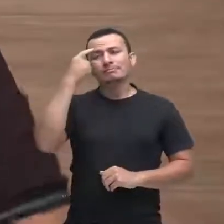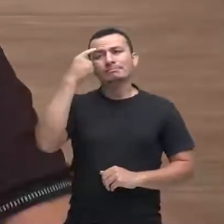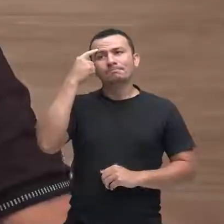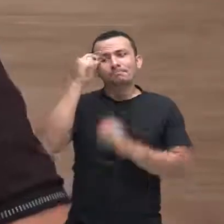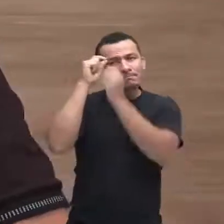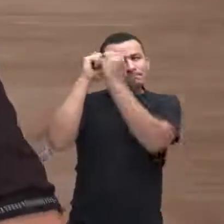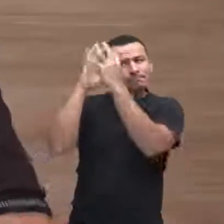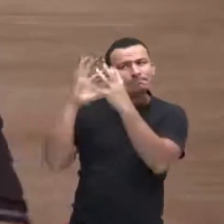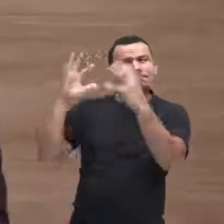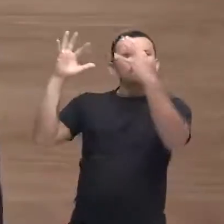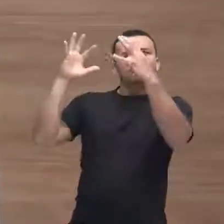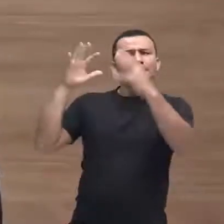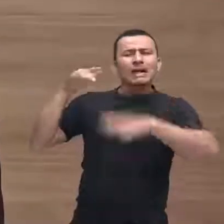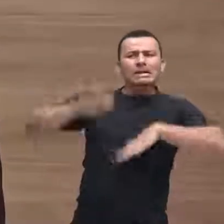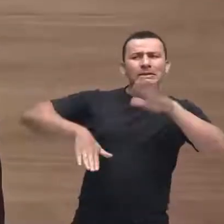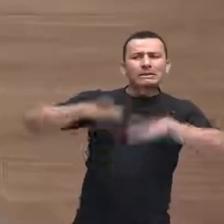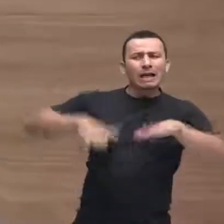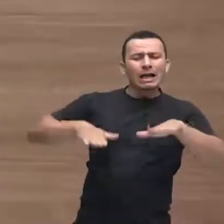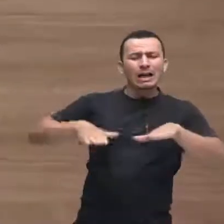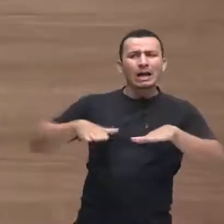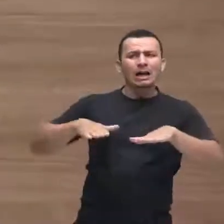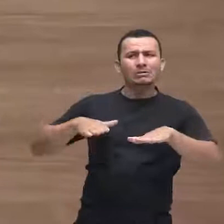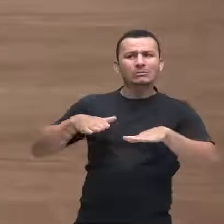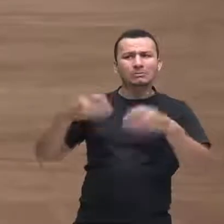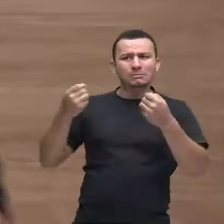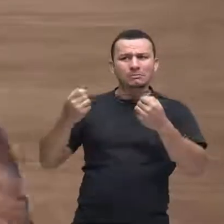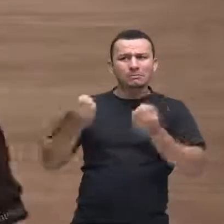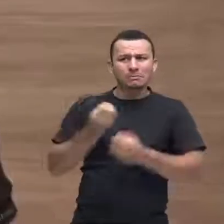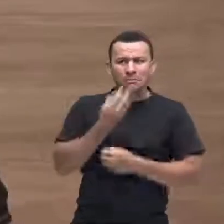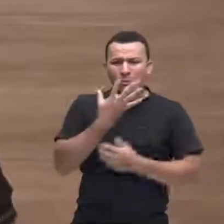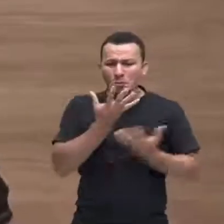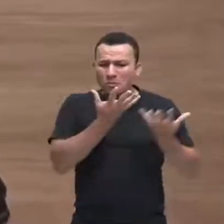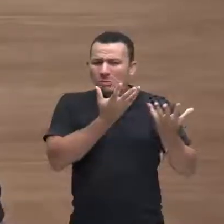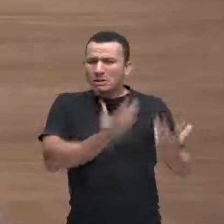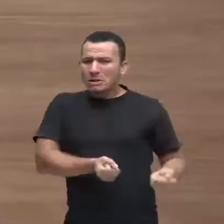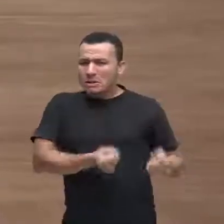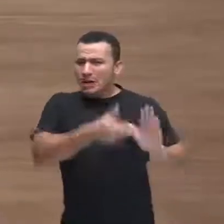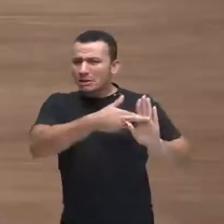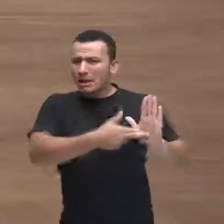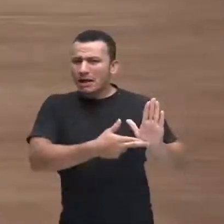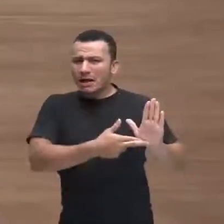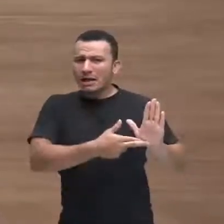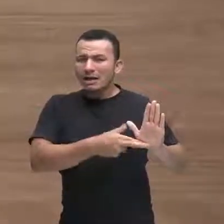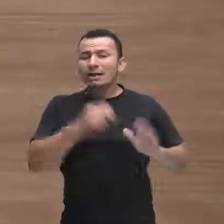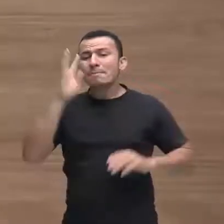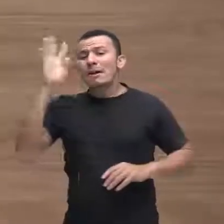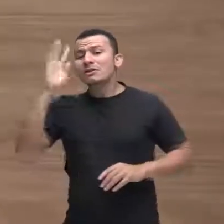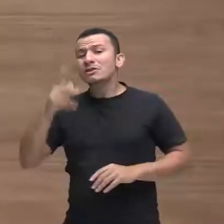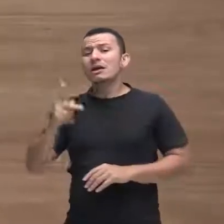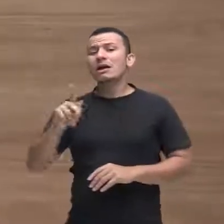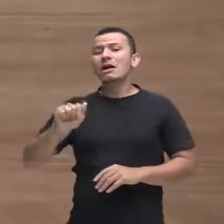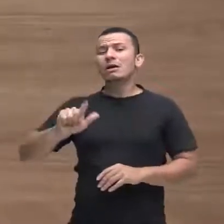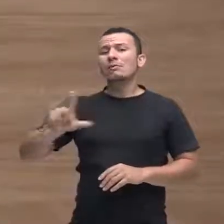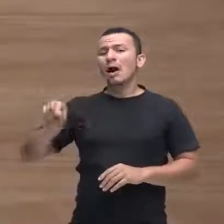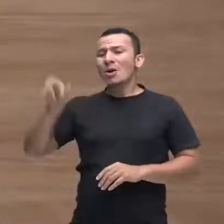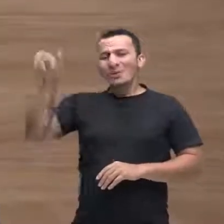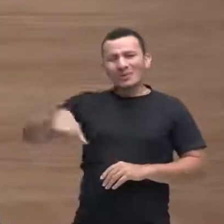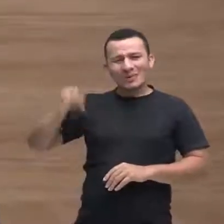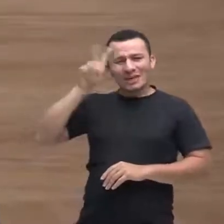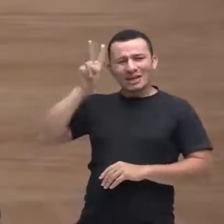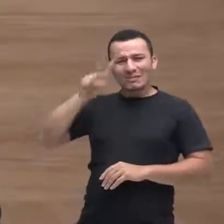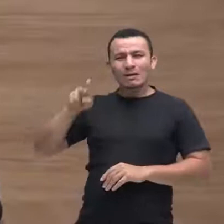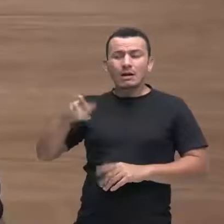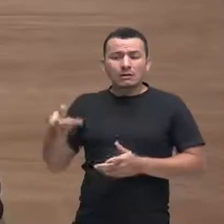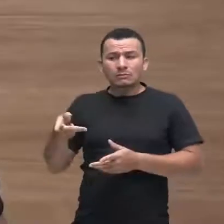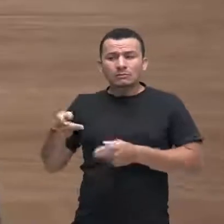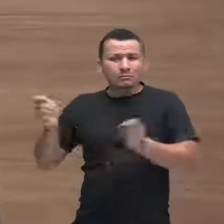será que vale a pena adentrar por isso? o Paulo poderia ter entrado ter adentrado por essa situação?